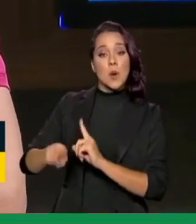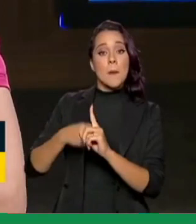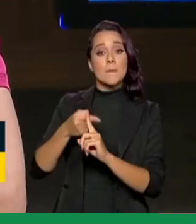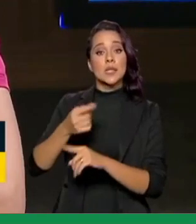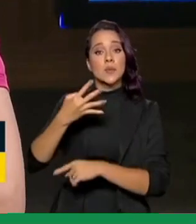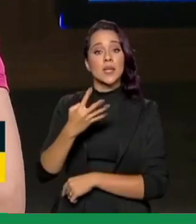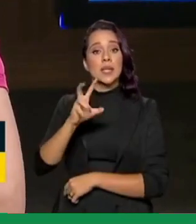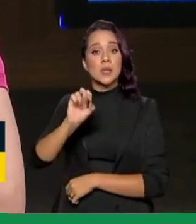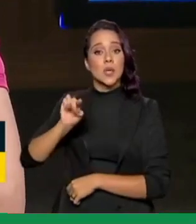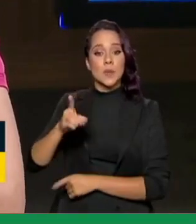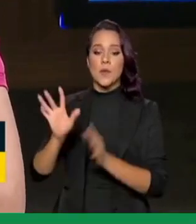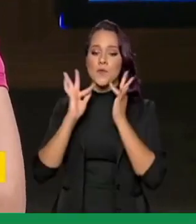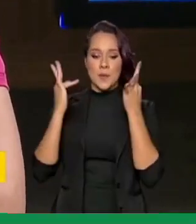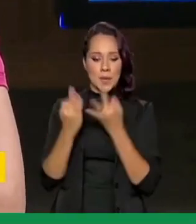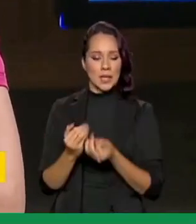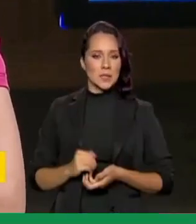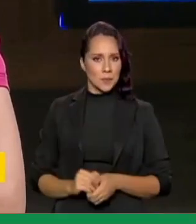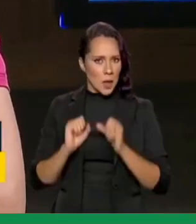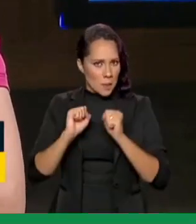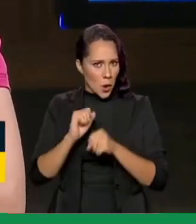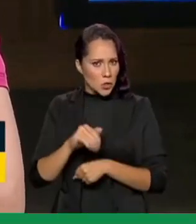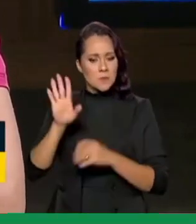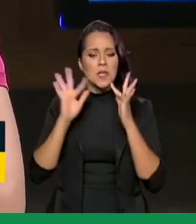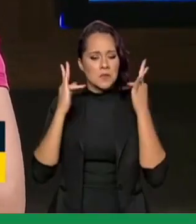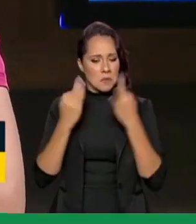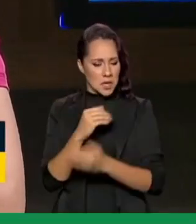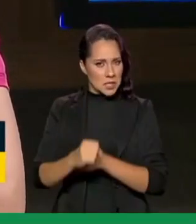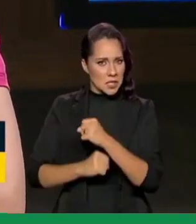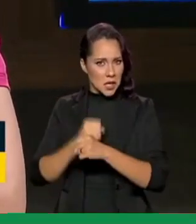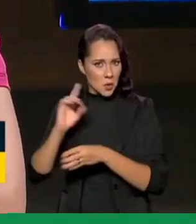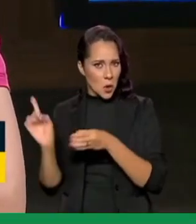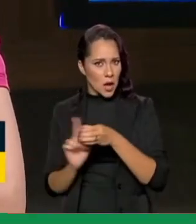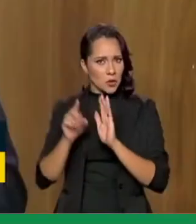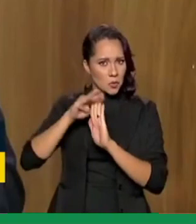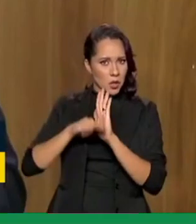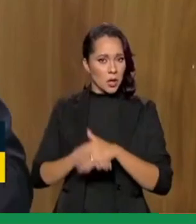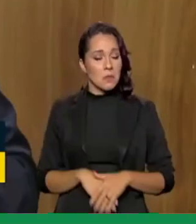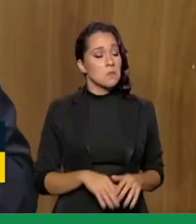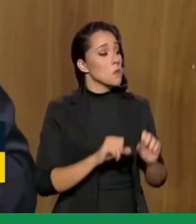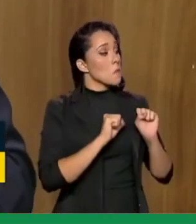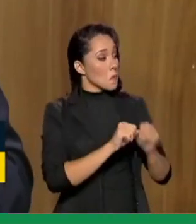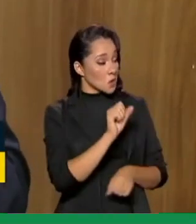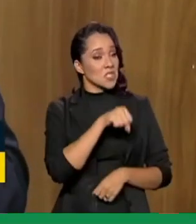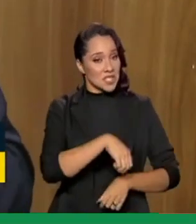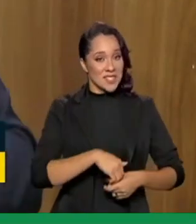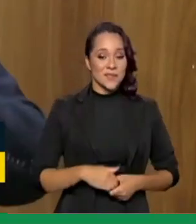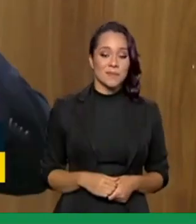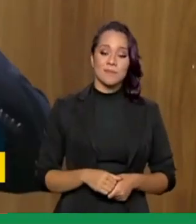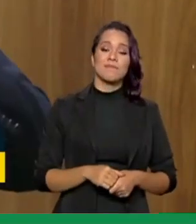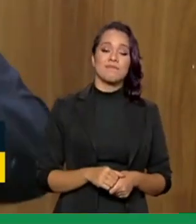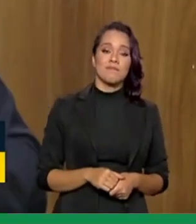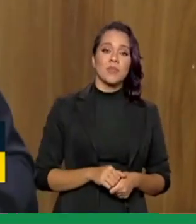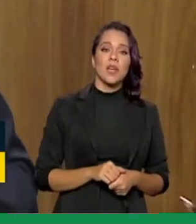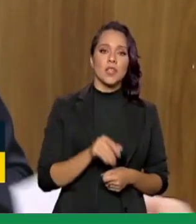mil famílias incluídas podem ter mais famílias ainda este ano incluídas no programa? pode sim então procure